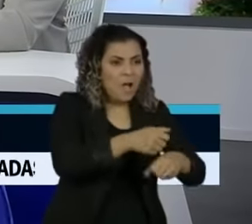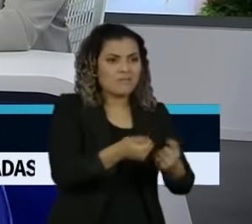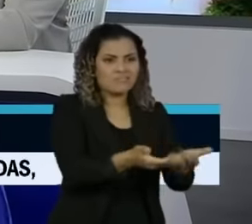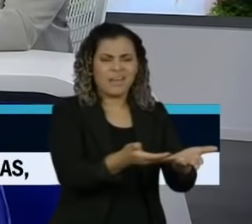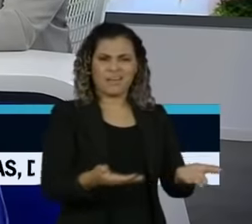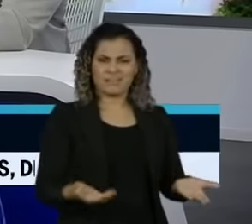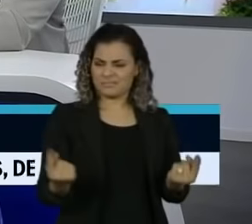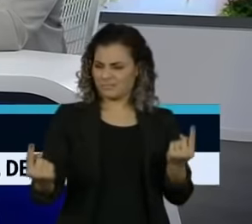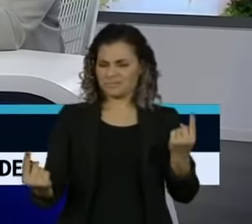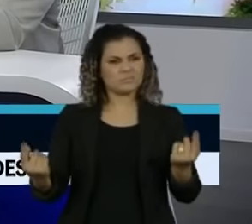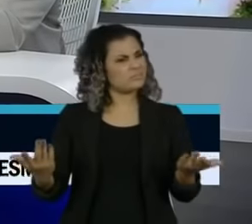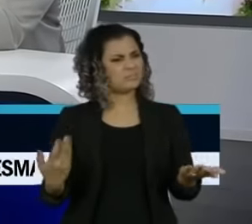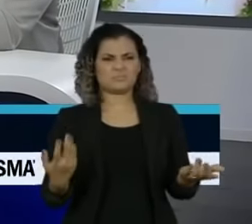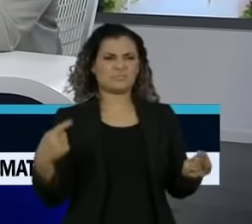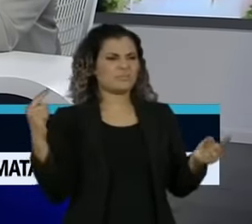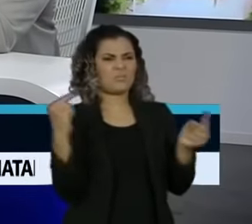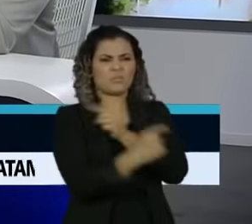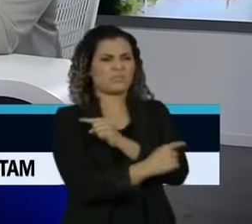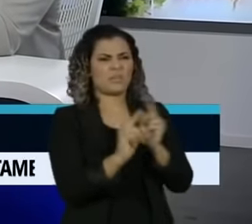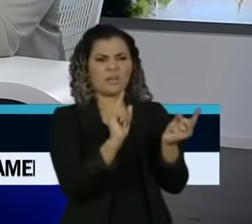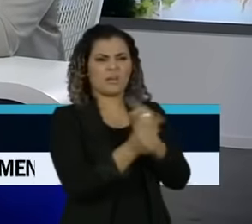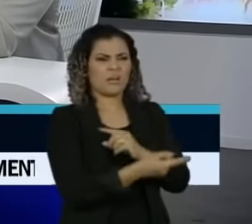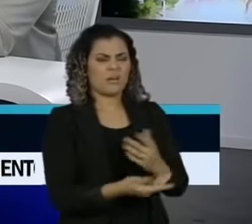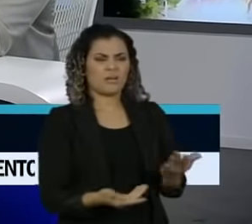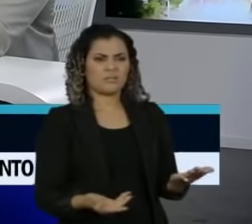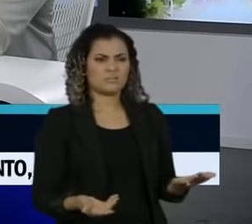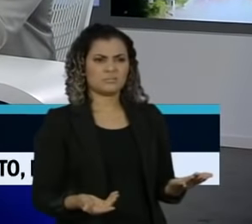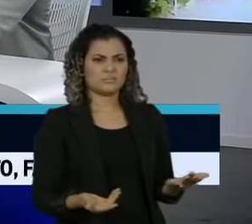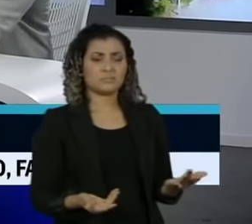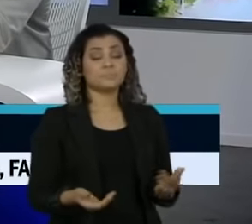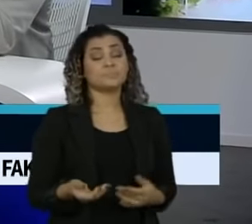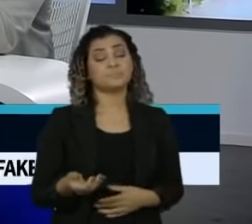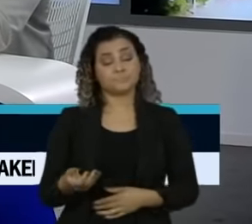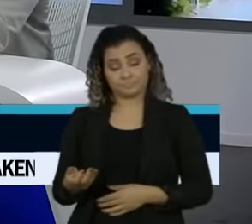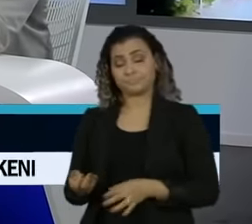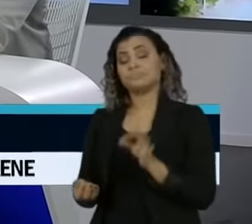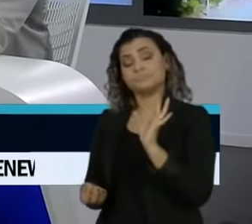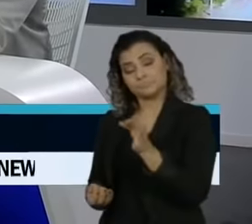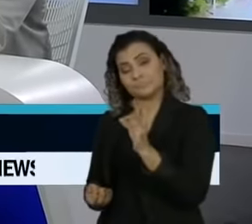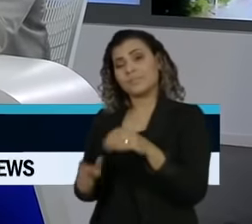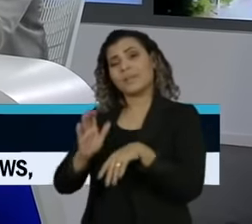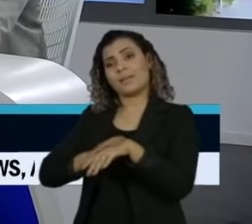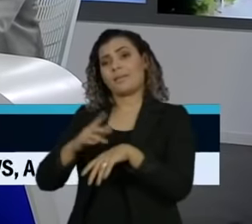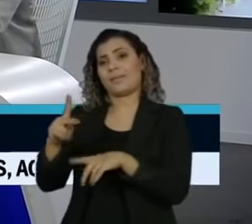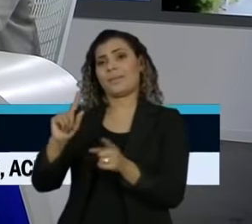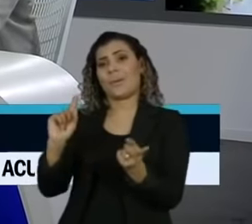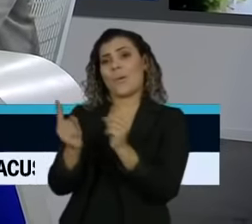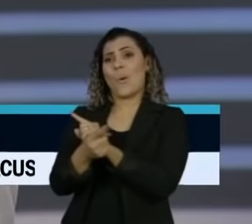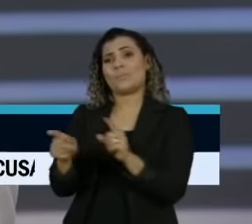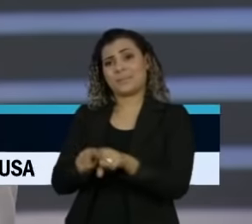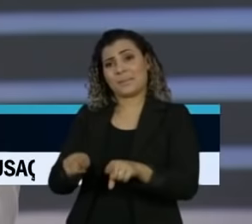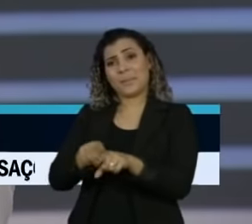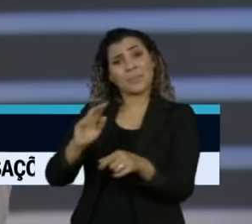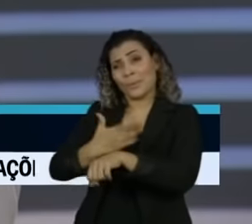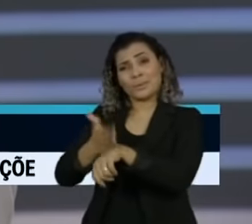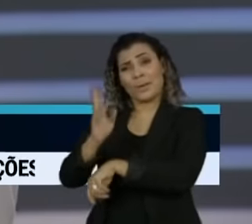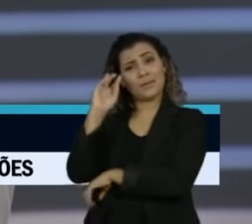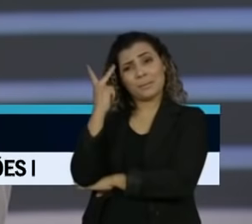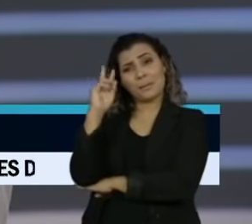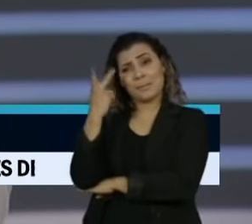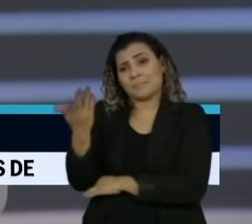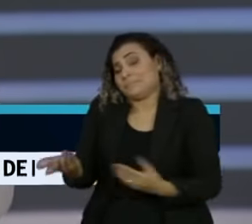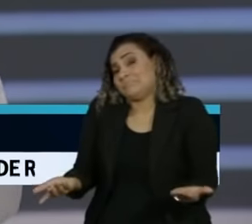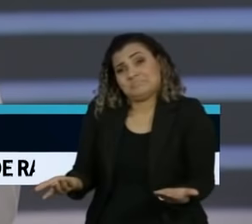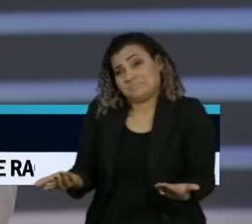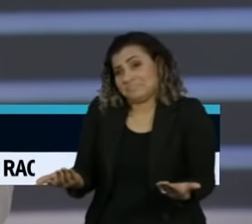Isso vai contra o que ele já disse que não quer. Pois é, mas ele tem ido contra o que ele não quer em outras situações. Então, está mais ou menos